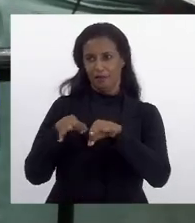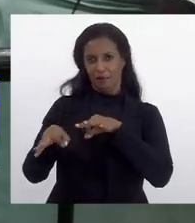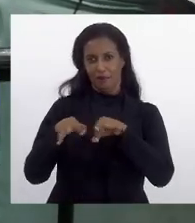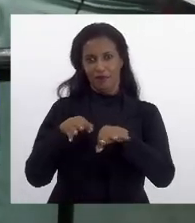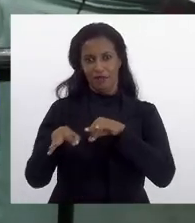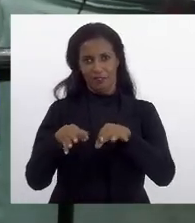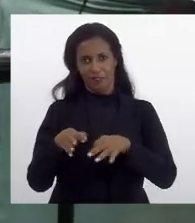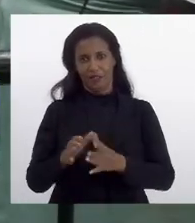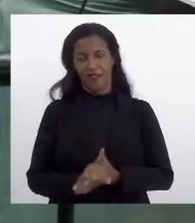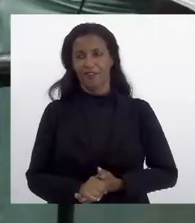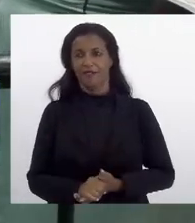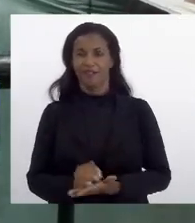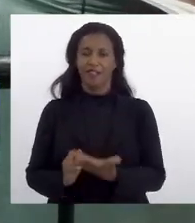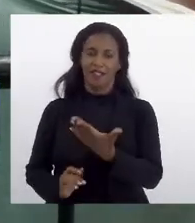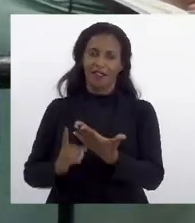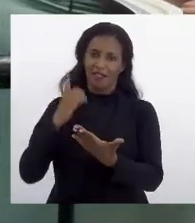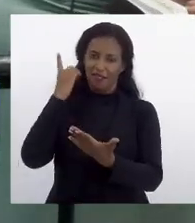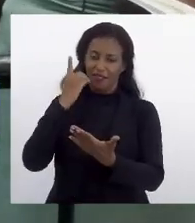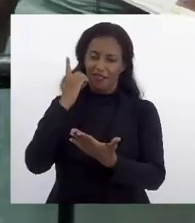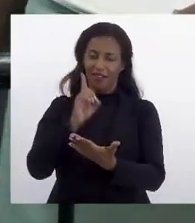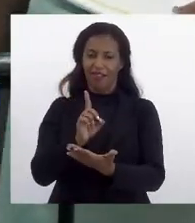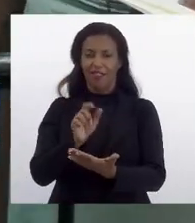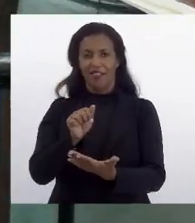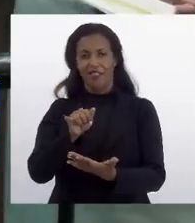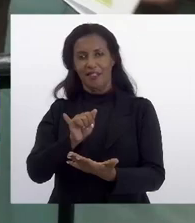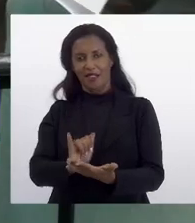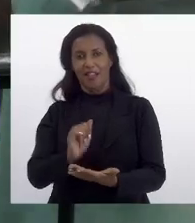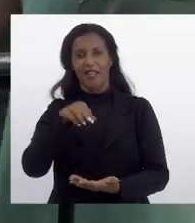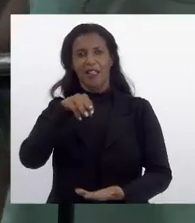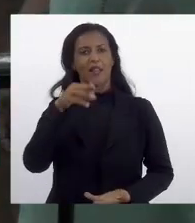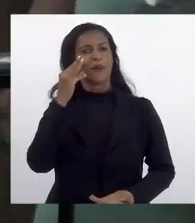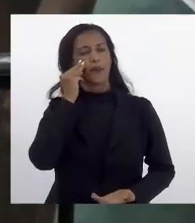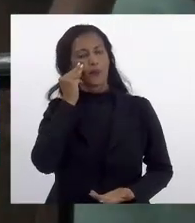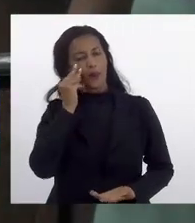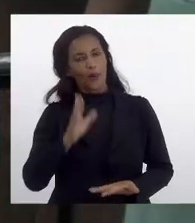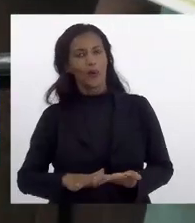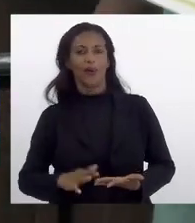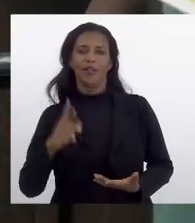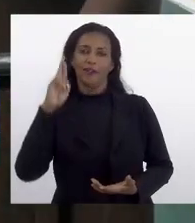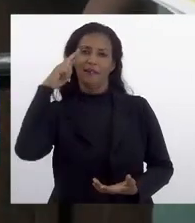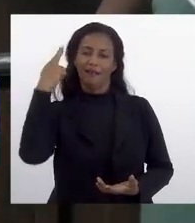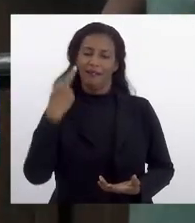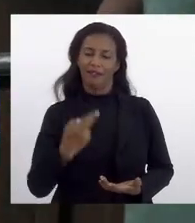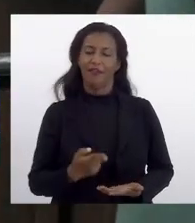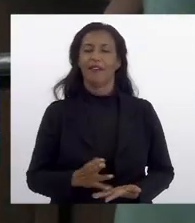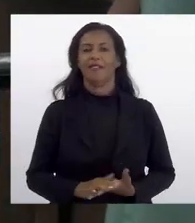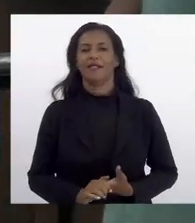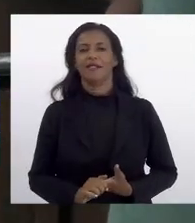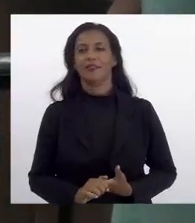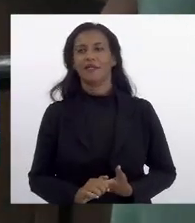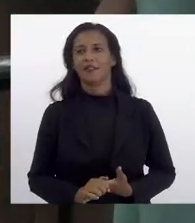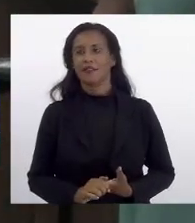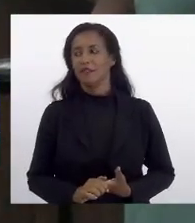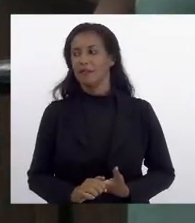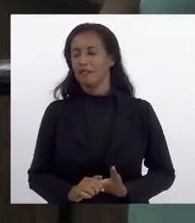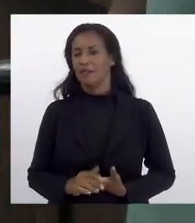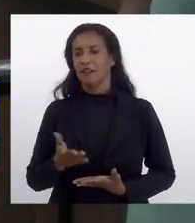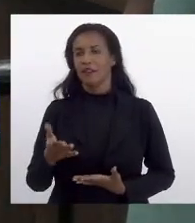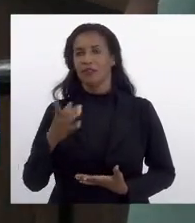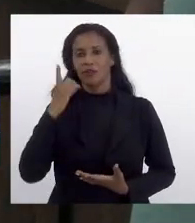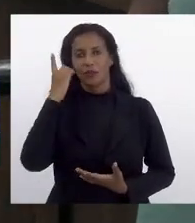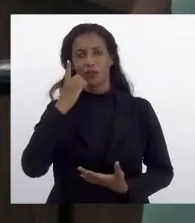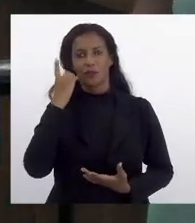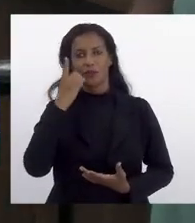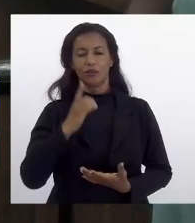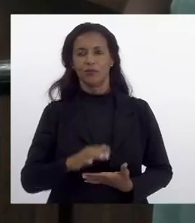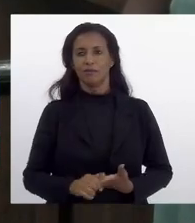da deputada Dani, da deputada Mônica, da deputada Renata e do deputado